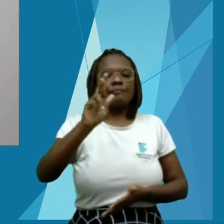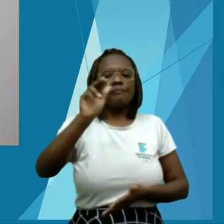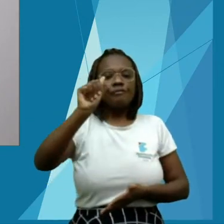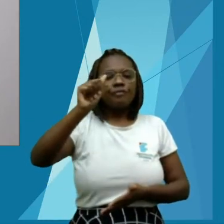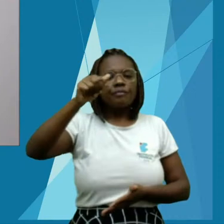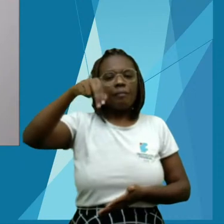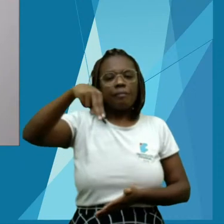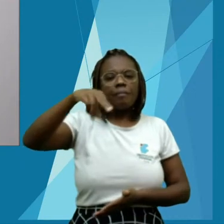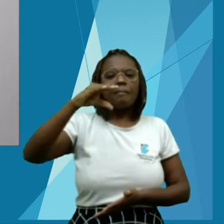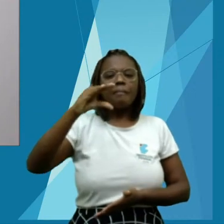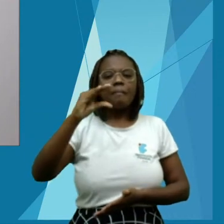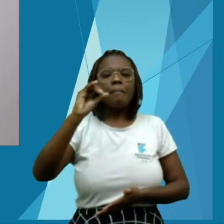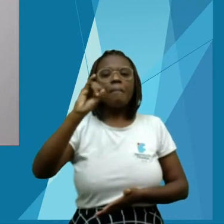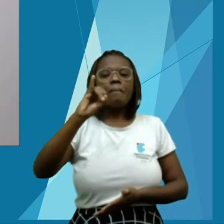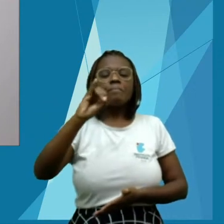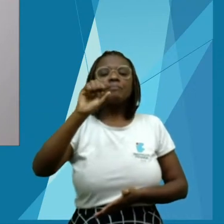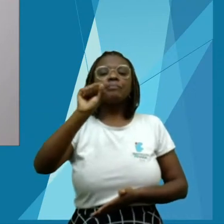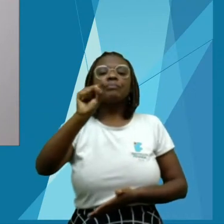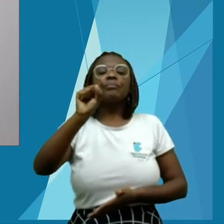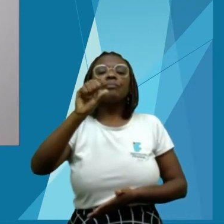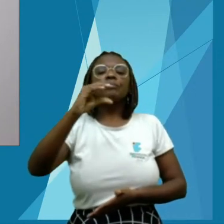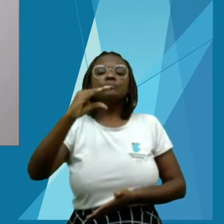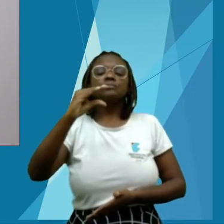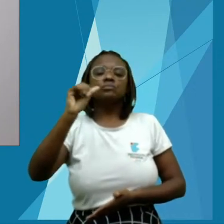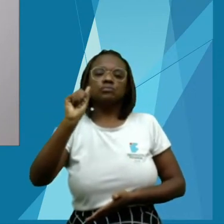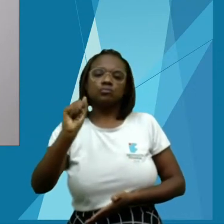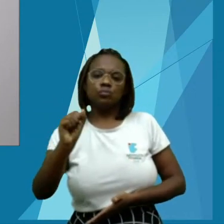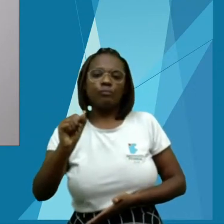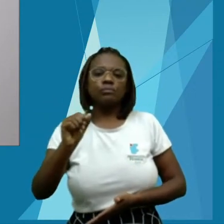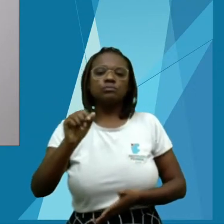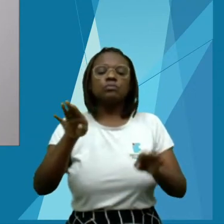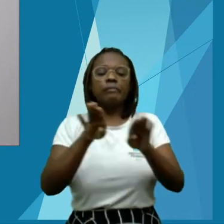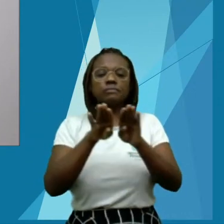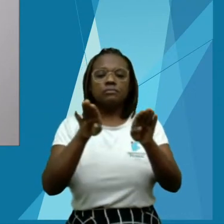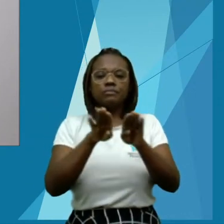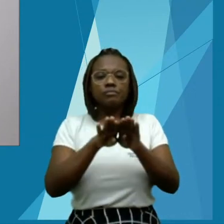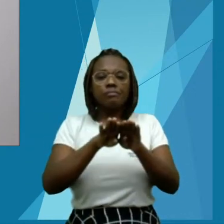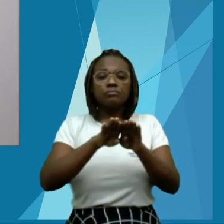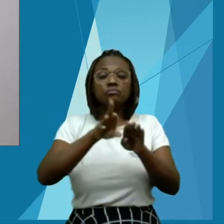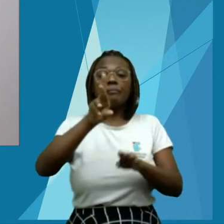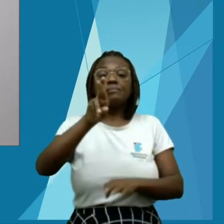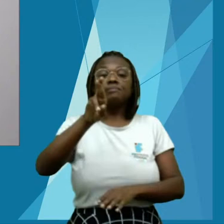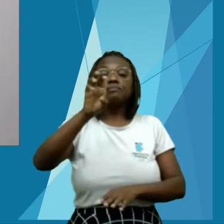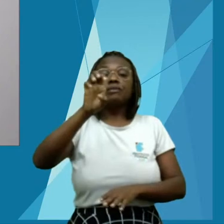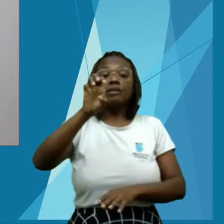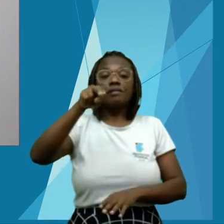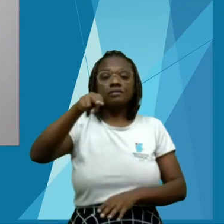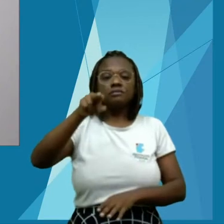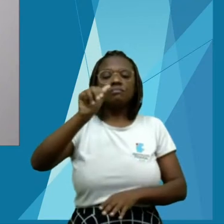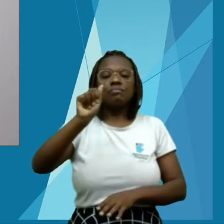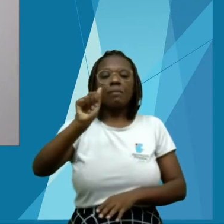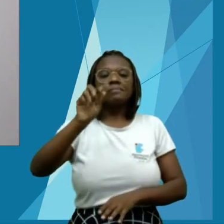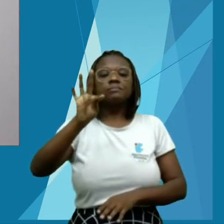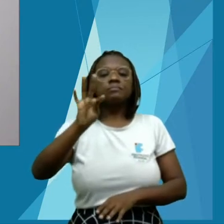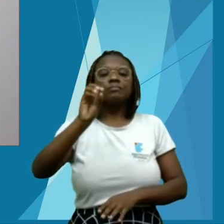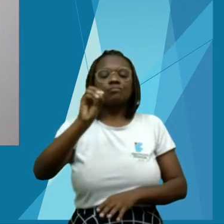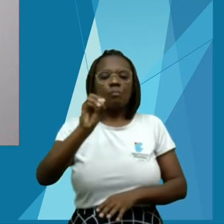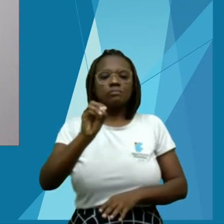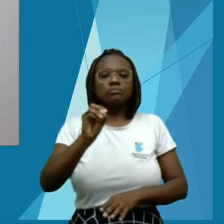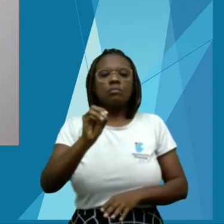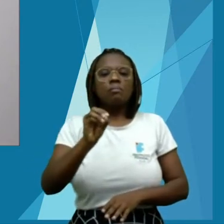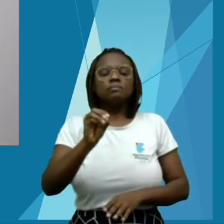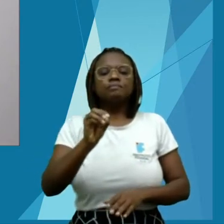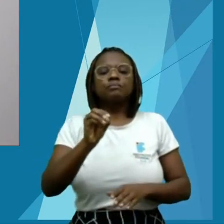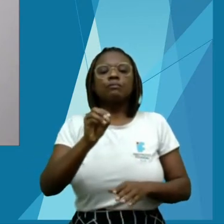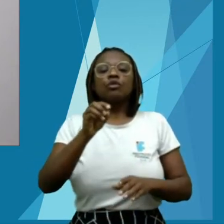experimento com o peixe palhaço, a espécie Amphiprium ocellaris, mais conhecido como o